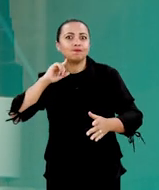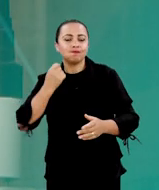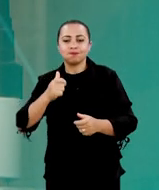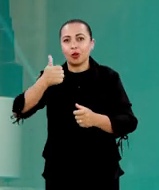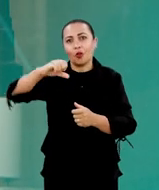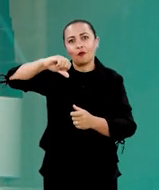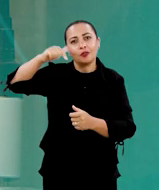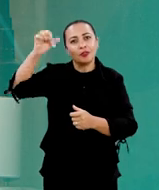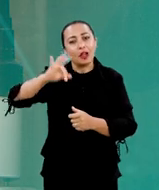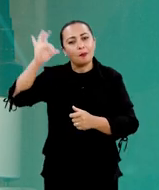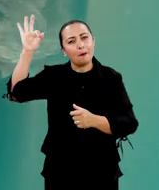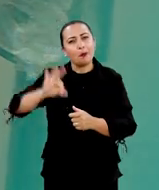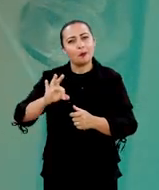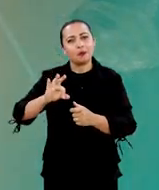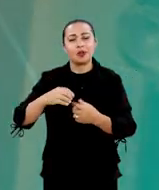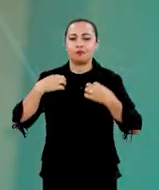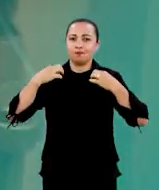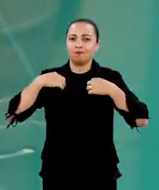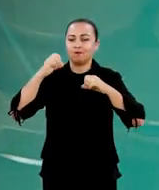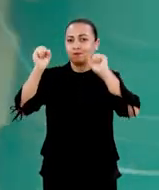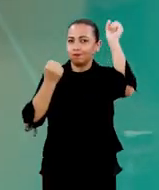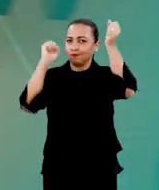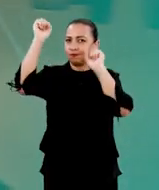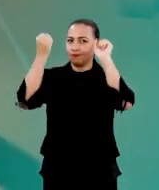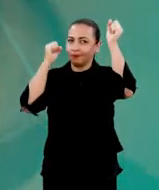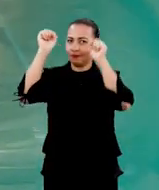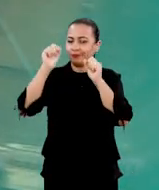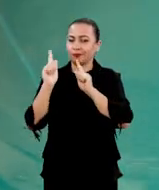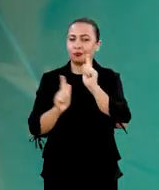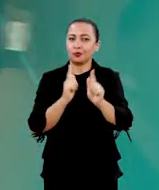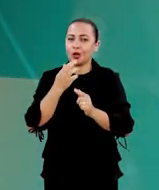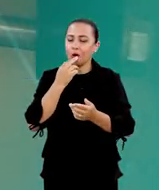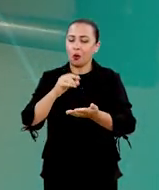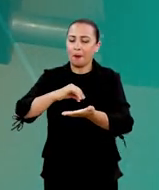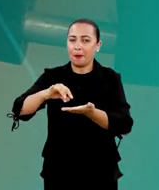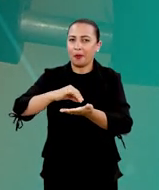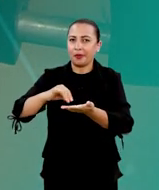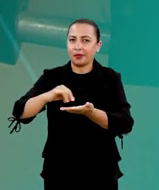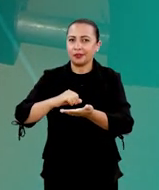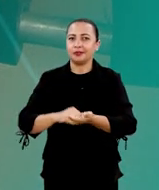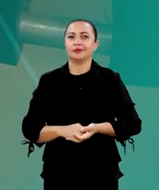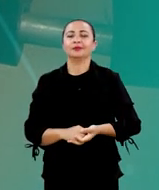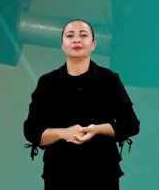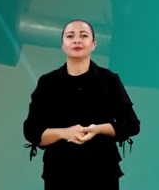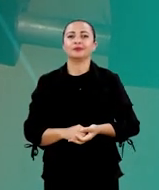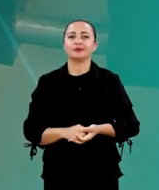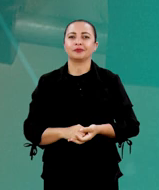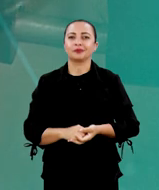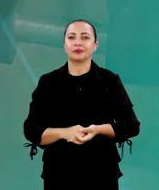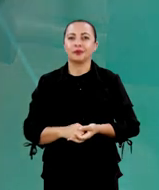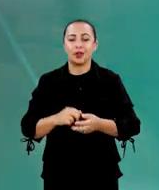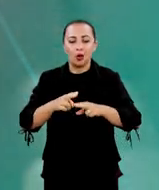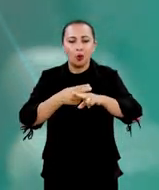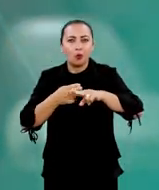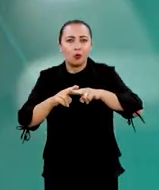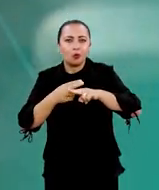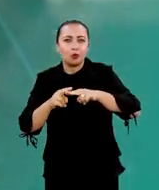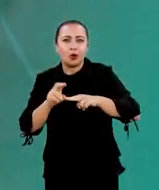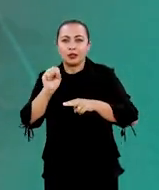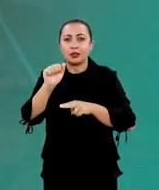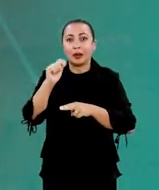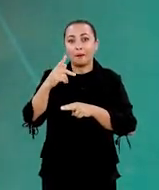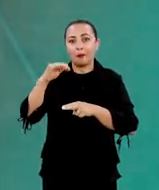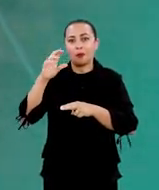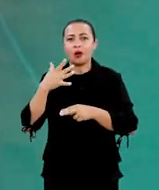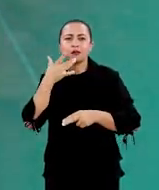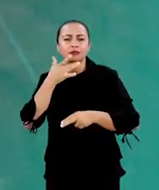eliminar até 97% das impurezas tóxicas geradas pelos corantes usados na indústria têxtil. Chocolate